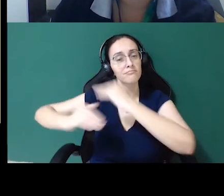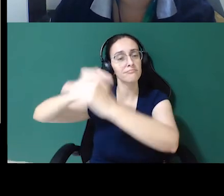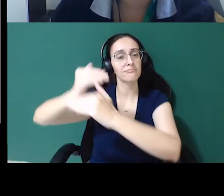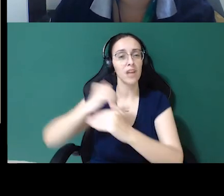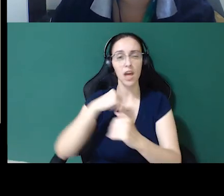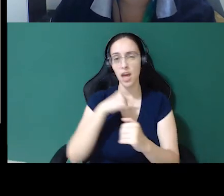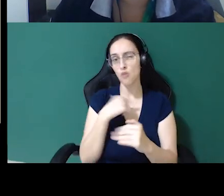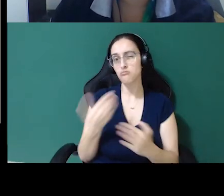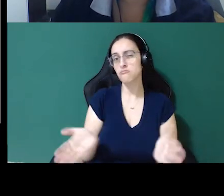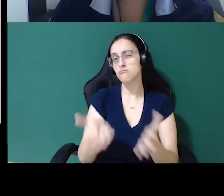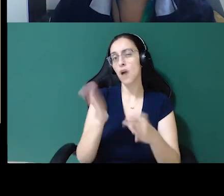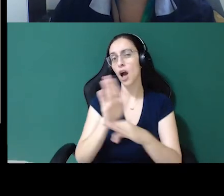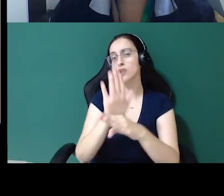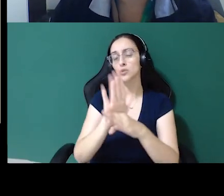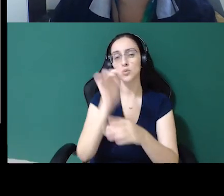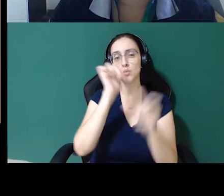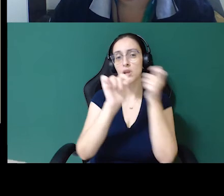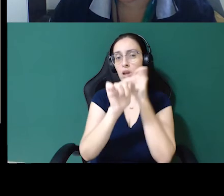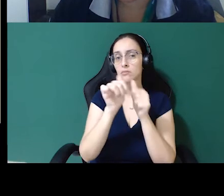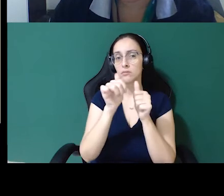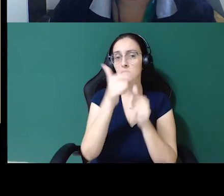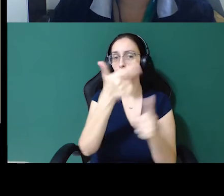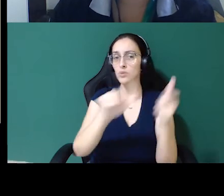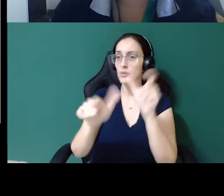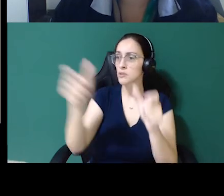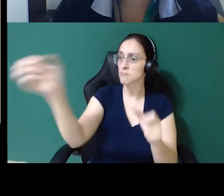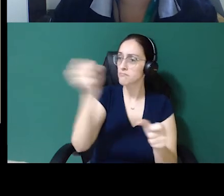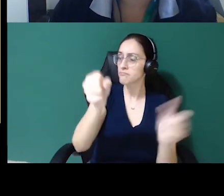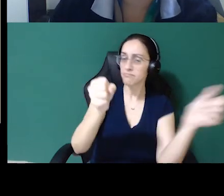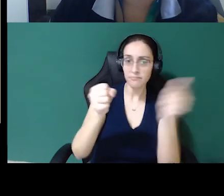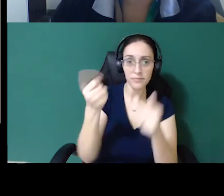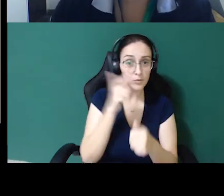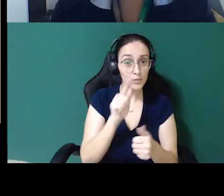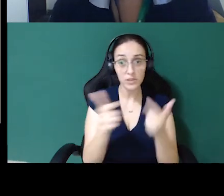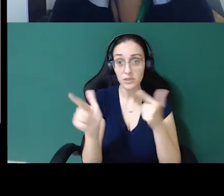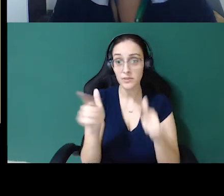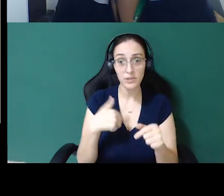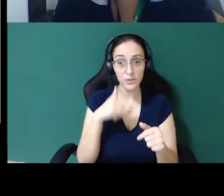outras mulheres, trazendo aqui, acessar aqui o chat aqui,